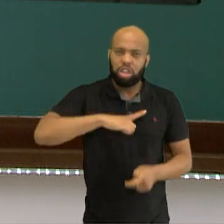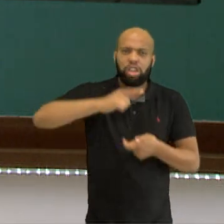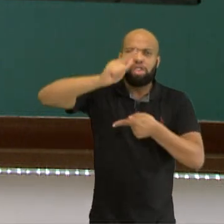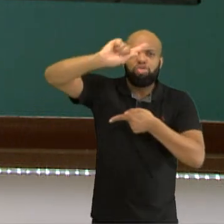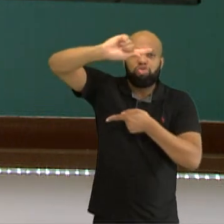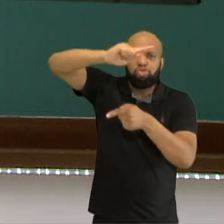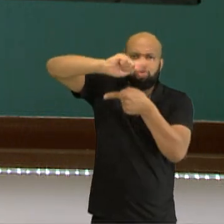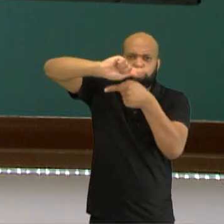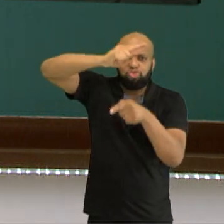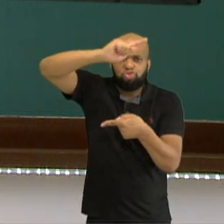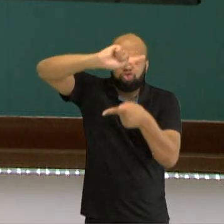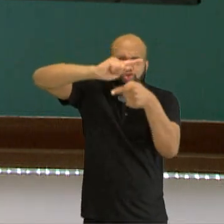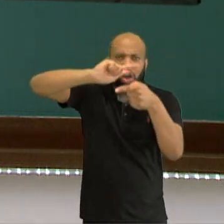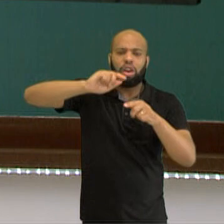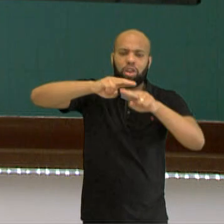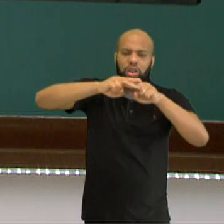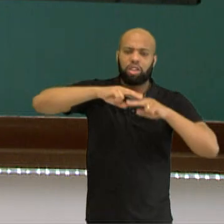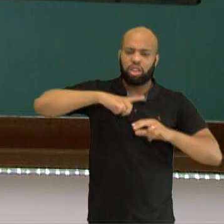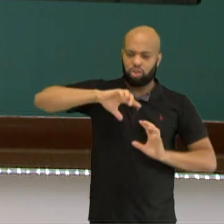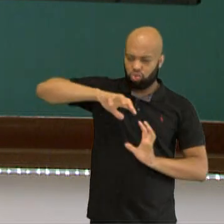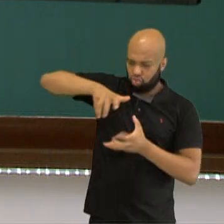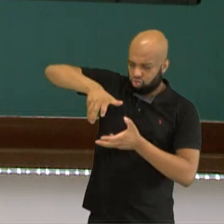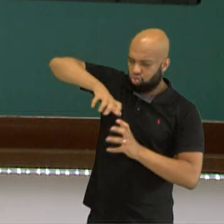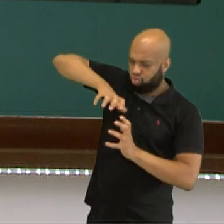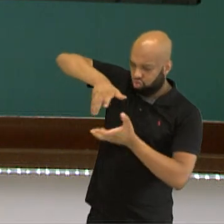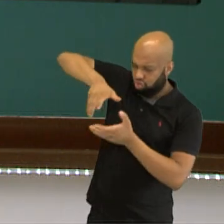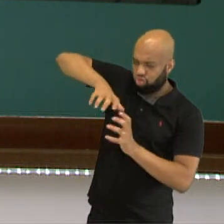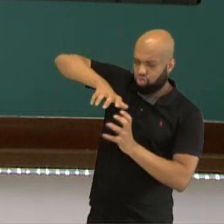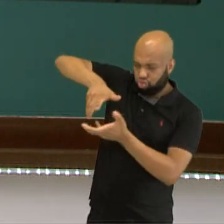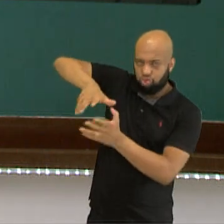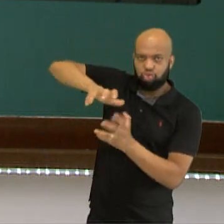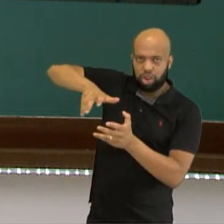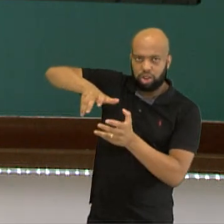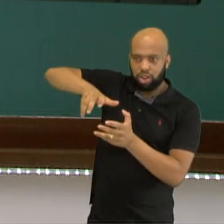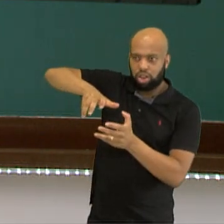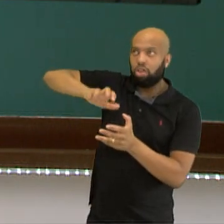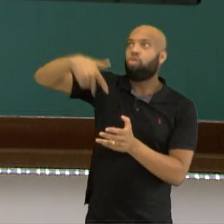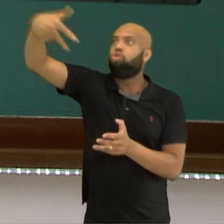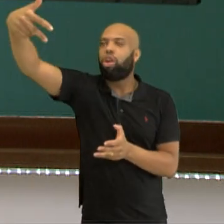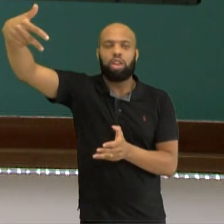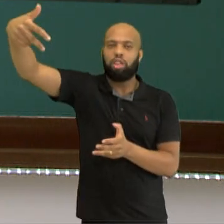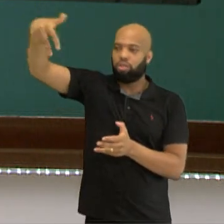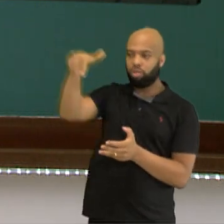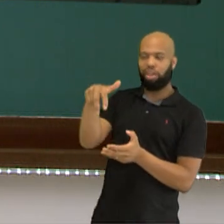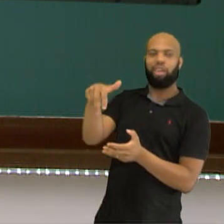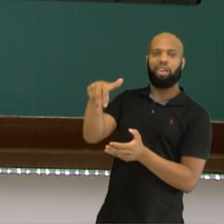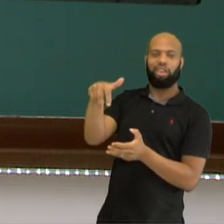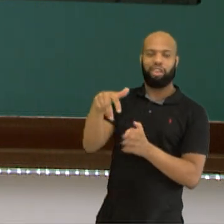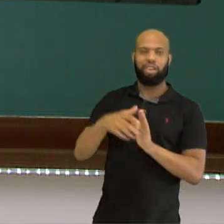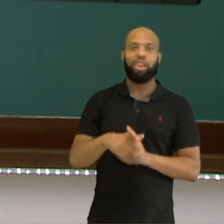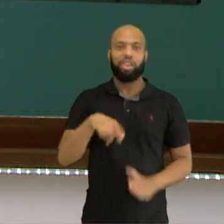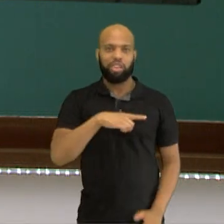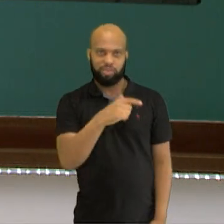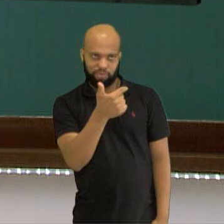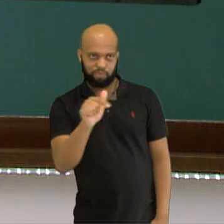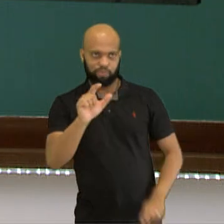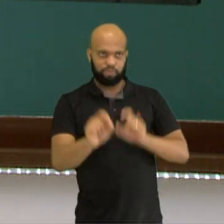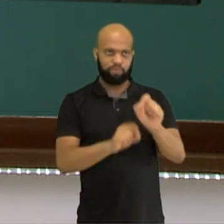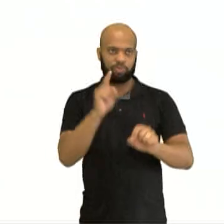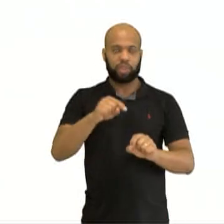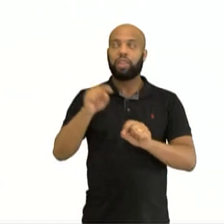Por isso que no seu movimento de rotação, os corpos, os objetos não saem voando. Uma próxima evidência são as